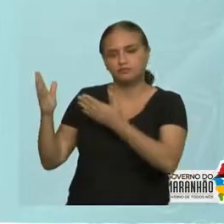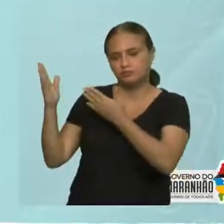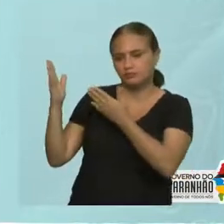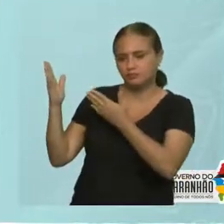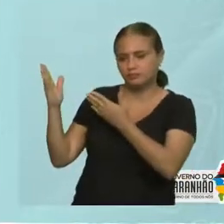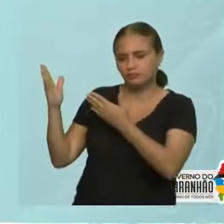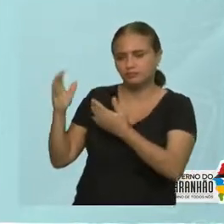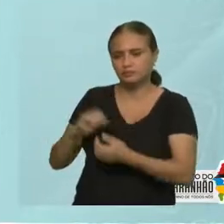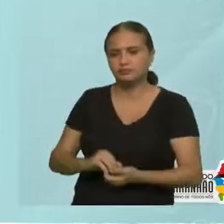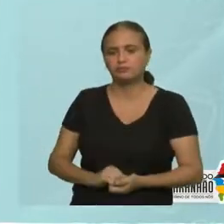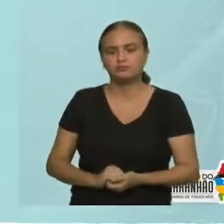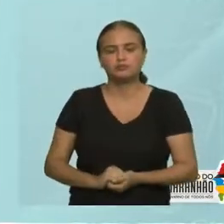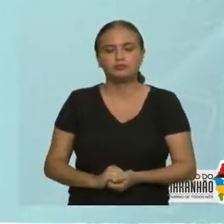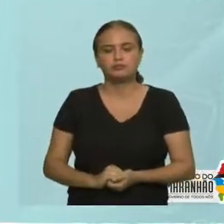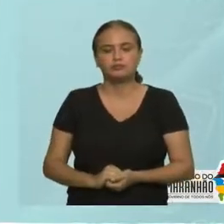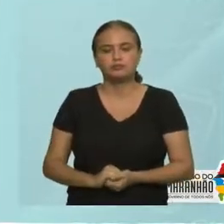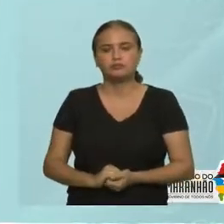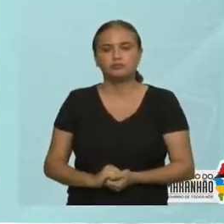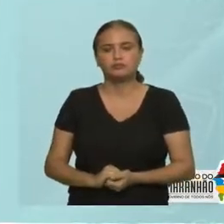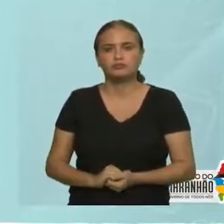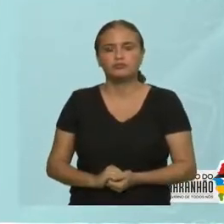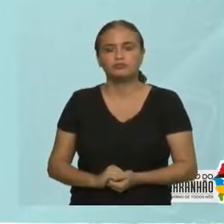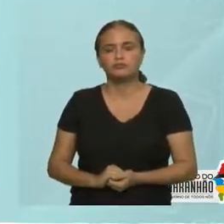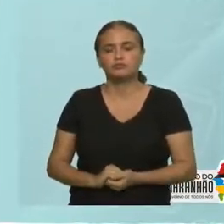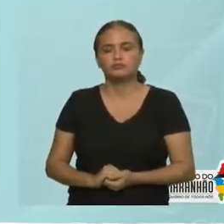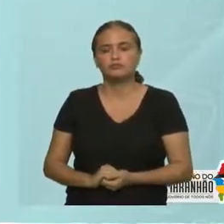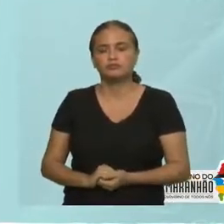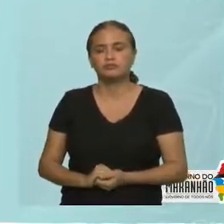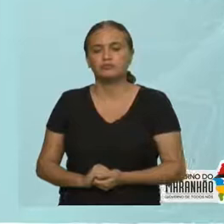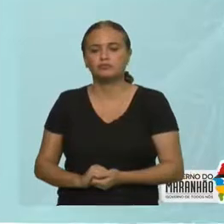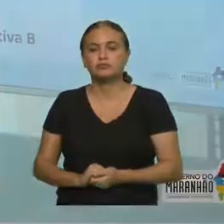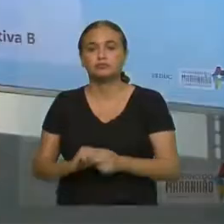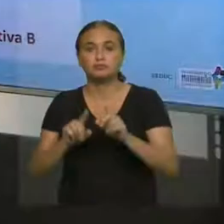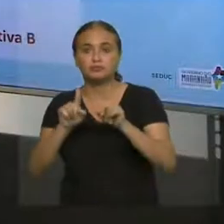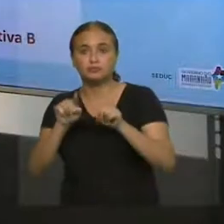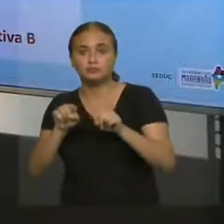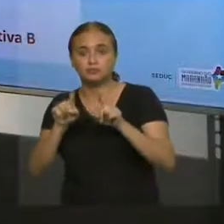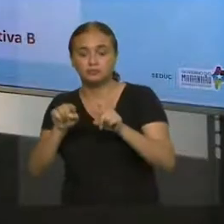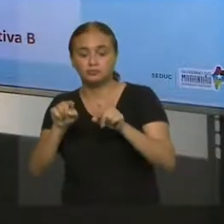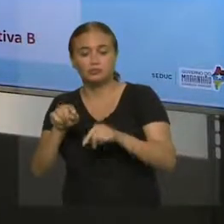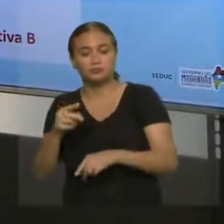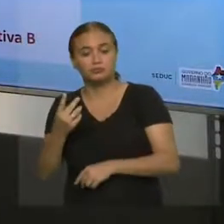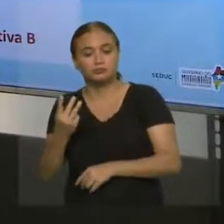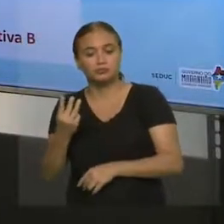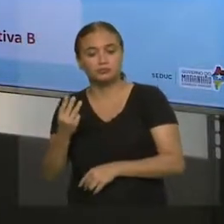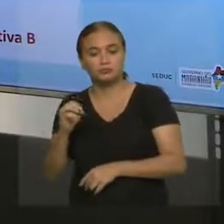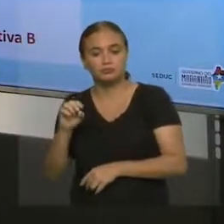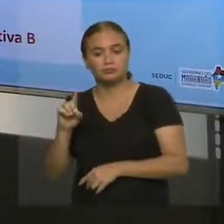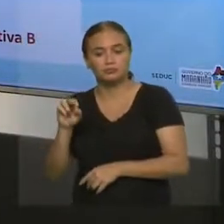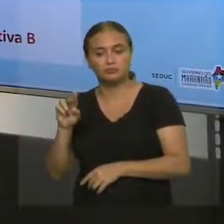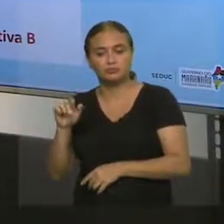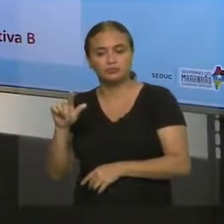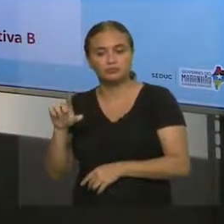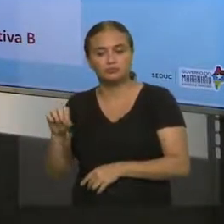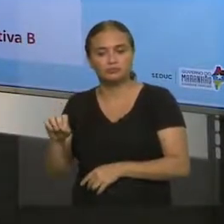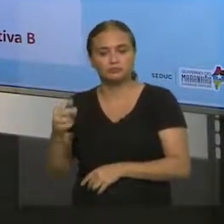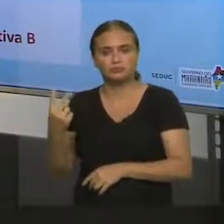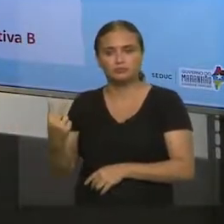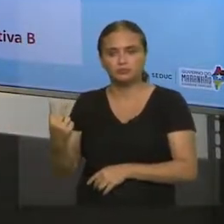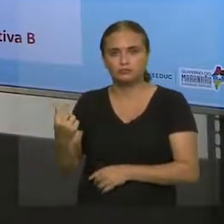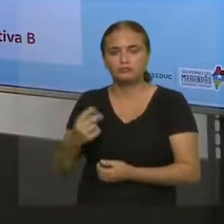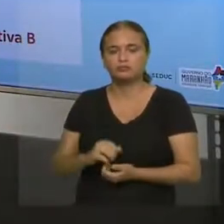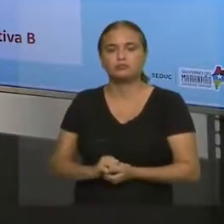passando esse 10 para cá, passa depois para dividir o 20, que em módulo é 2. O negativo aparece apenas porque ele estava freando